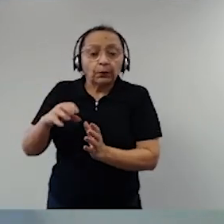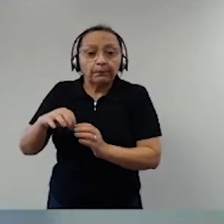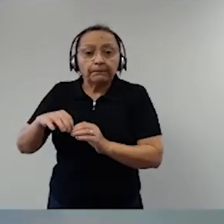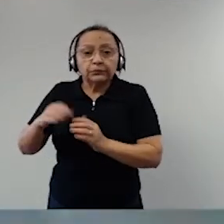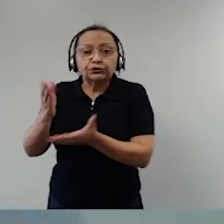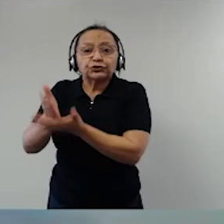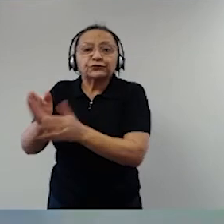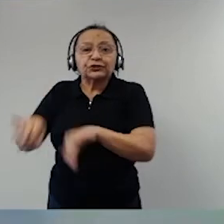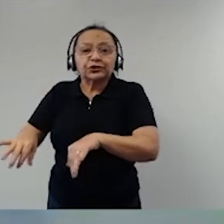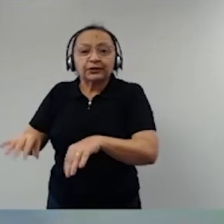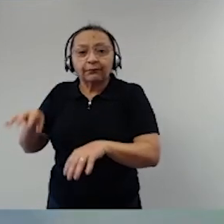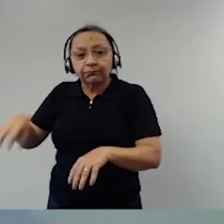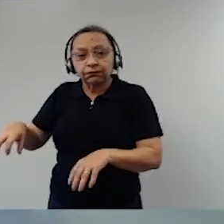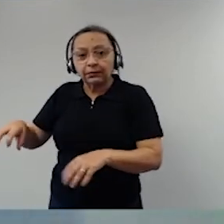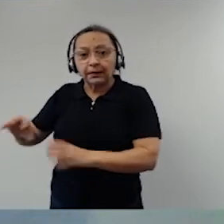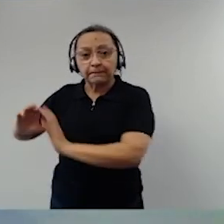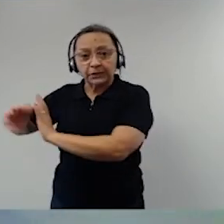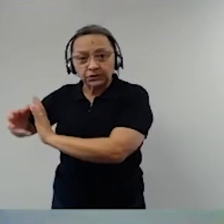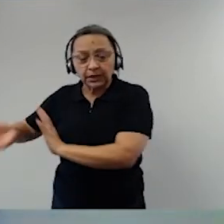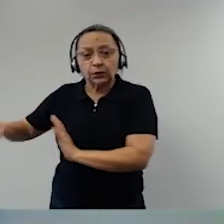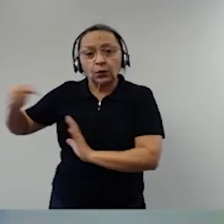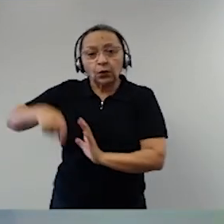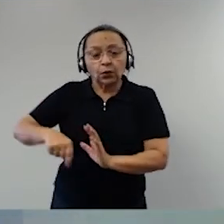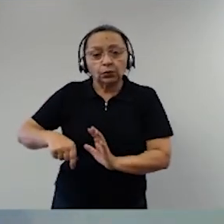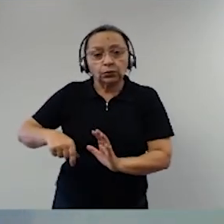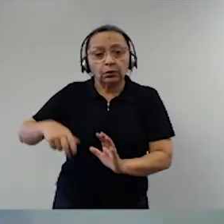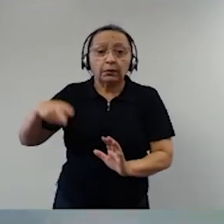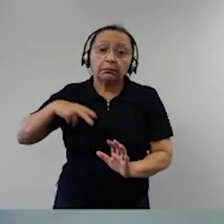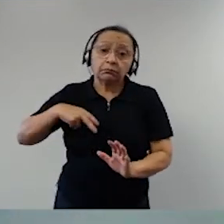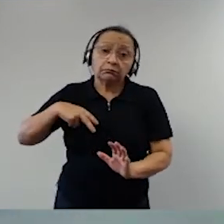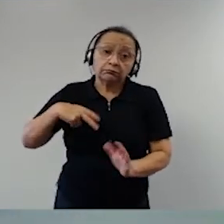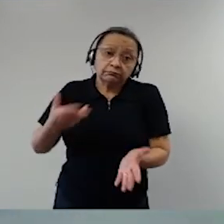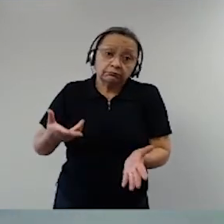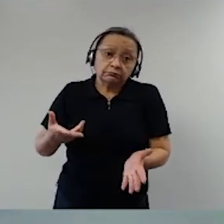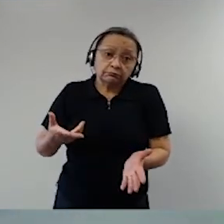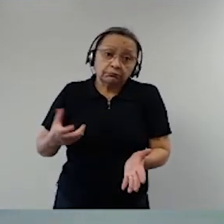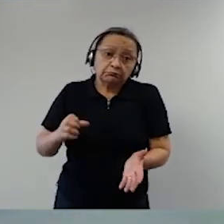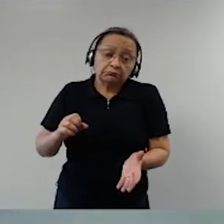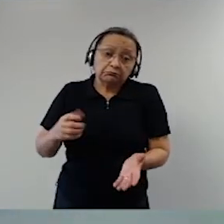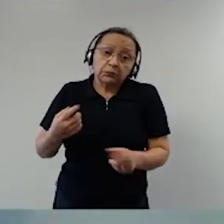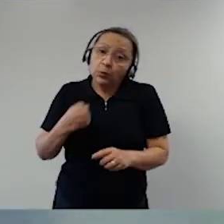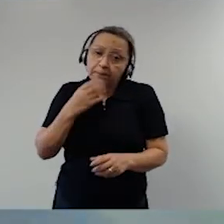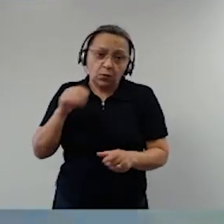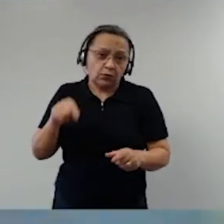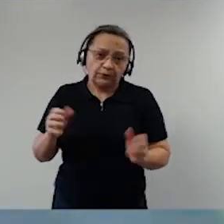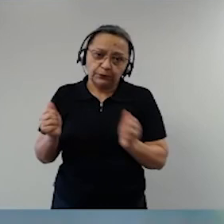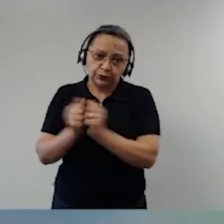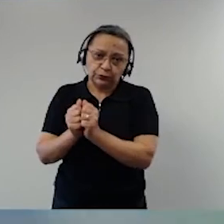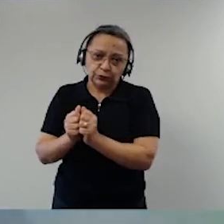Então, o pessoal até de alguma autoridade. Então, não é bom essa participação.